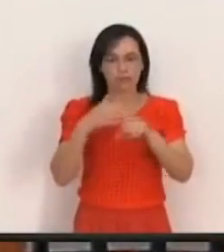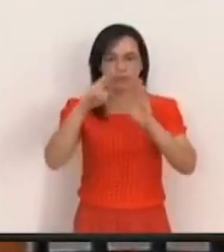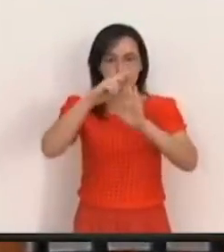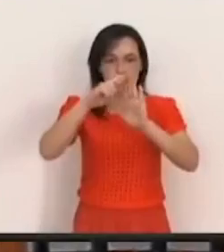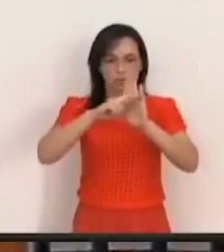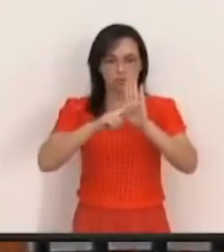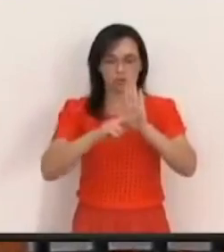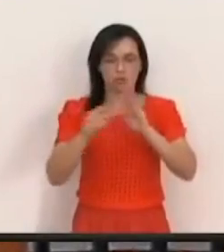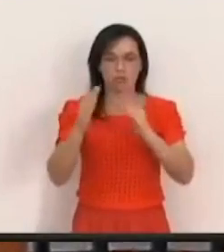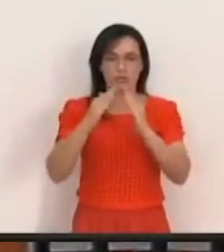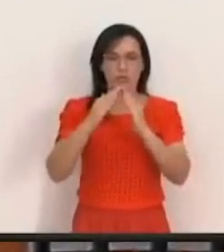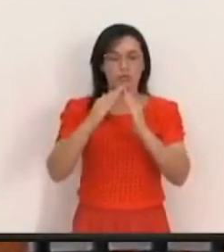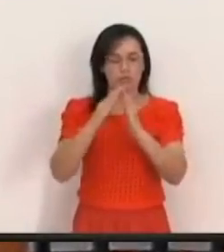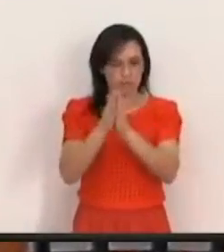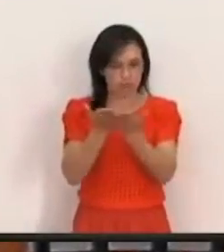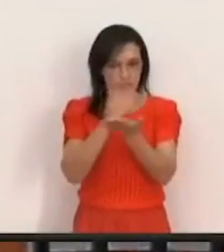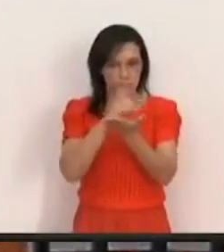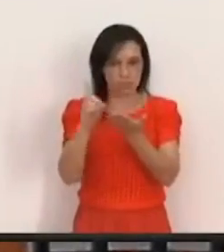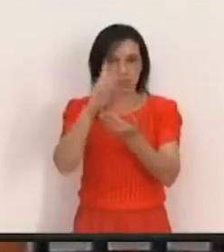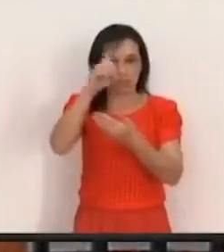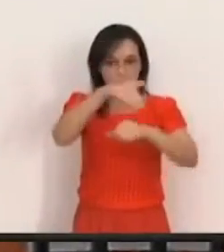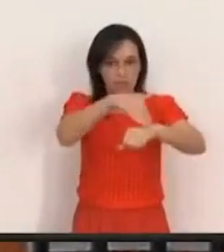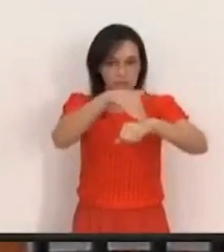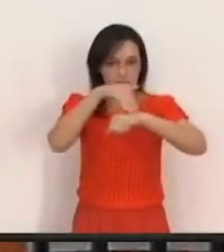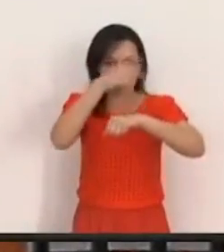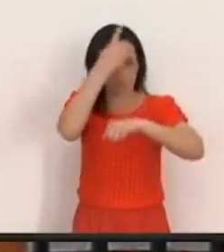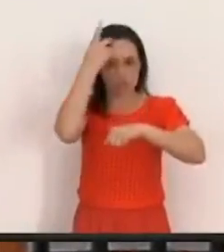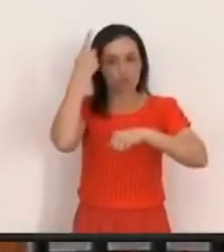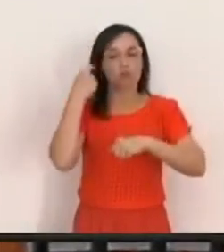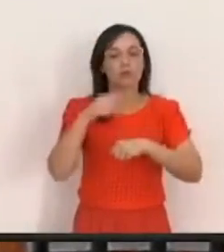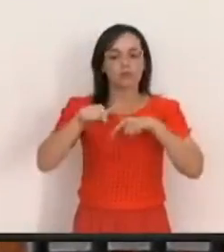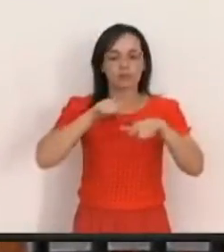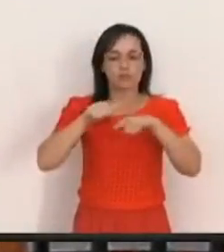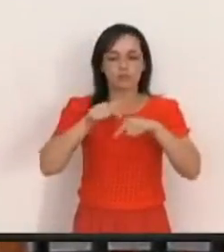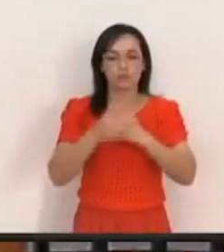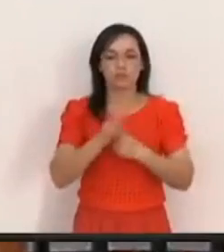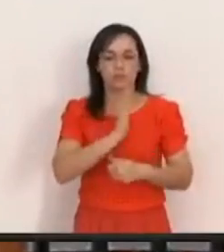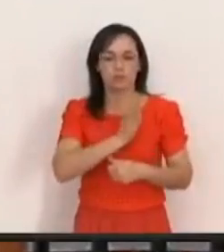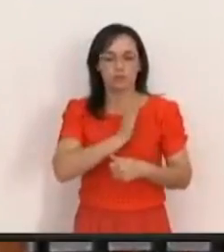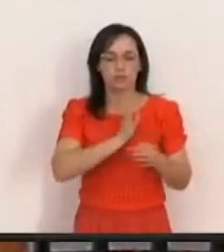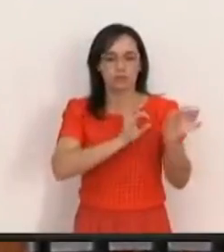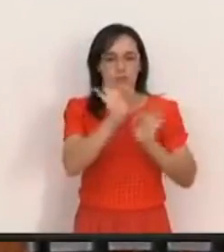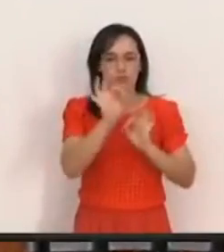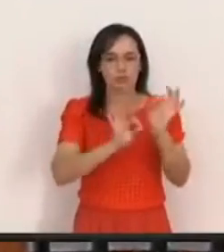reconhecimento De que Deus chama pessoas Para a obra Que ele tem preparado No coração da sua igreja